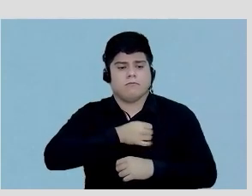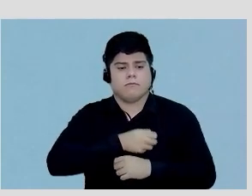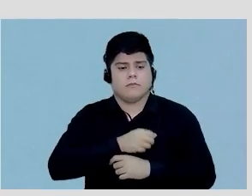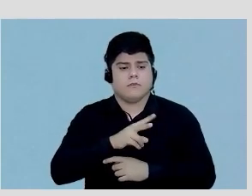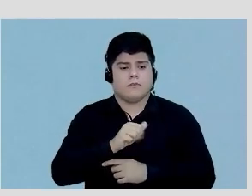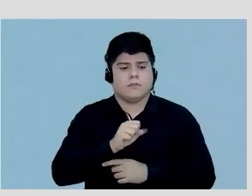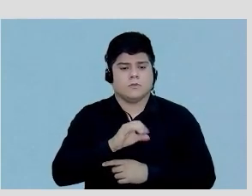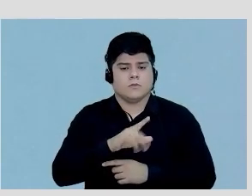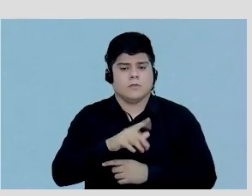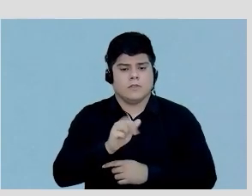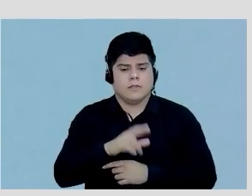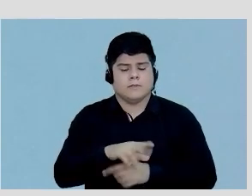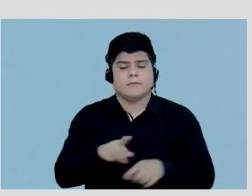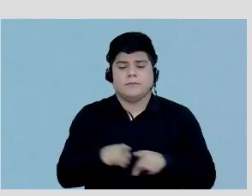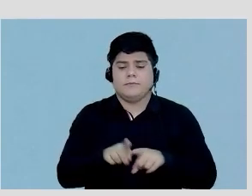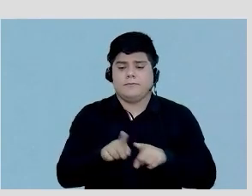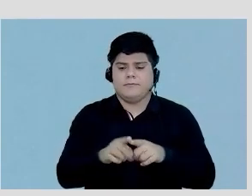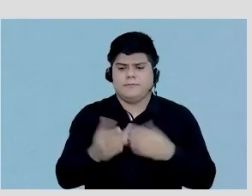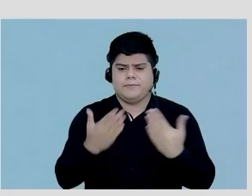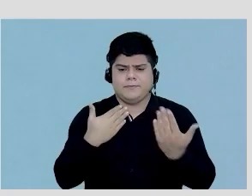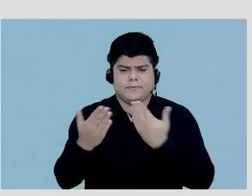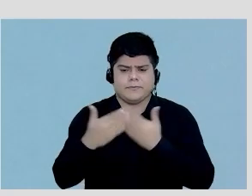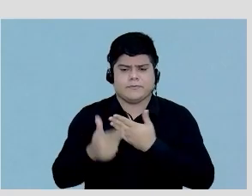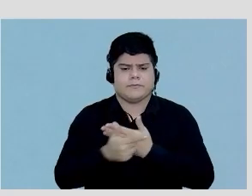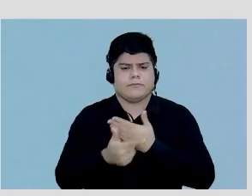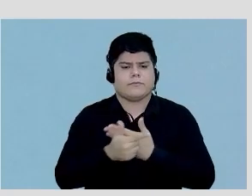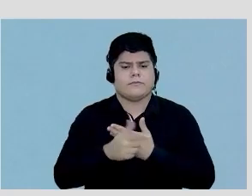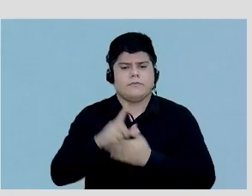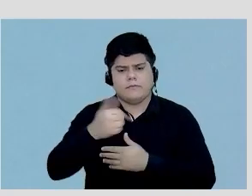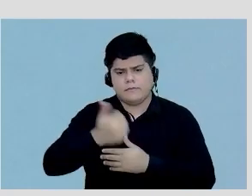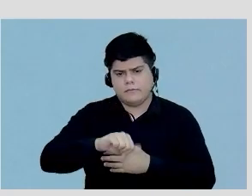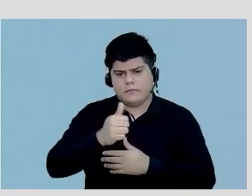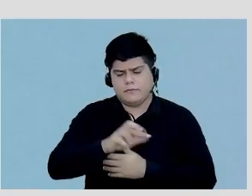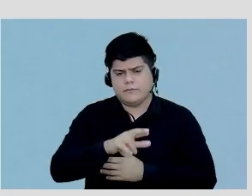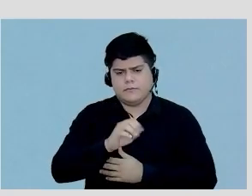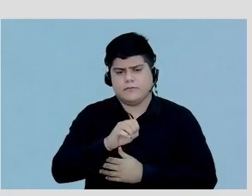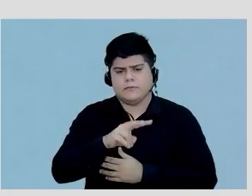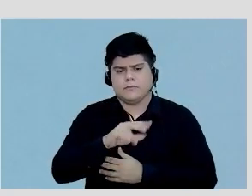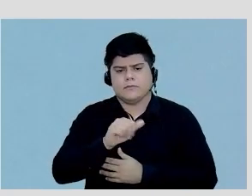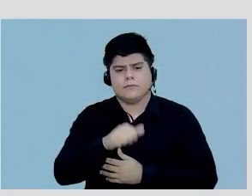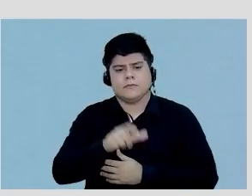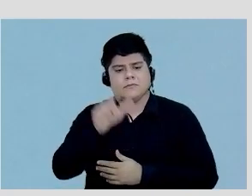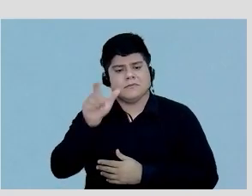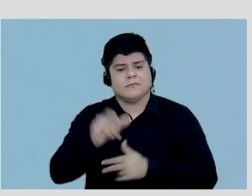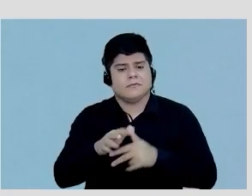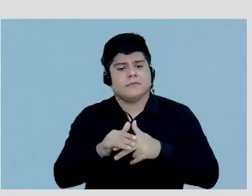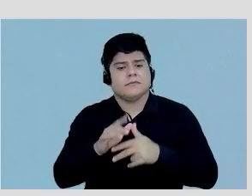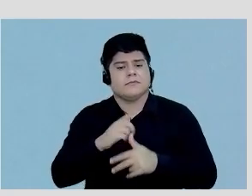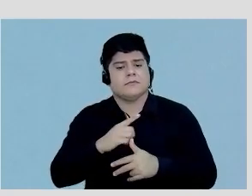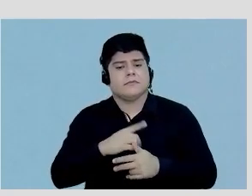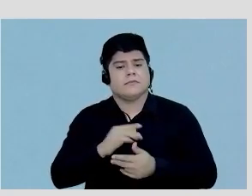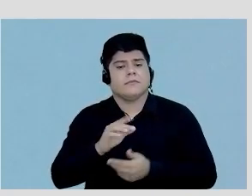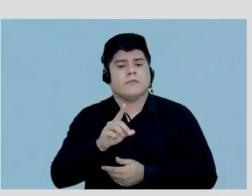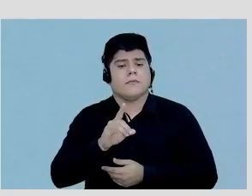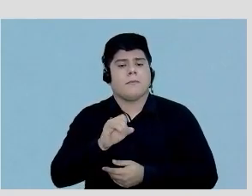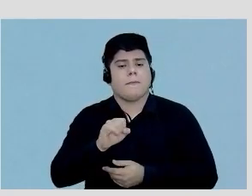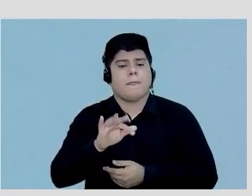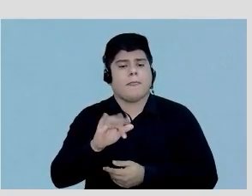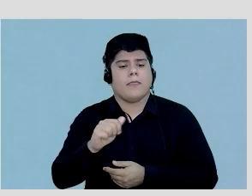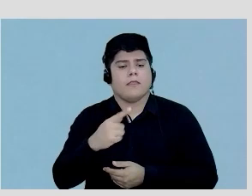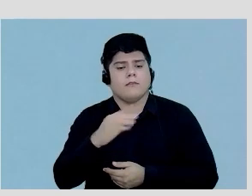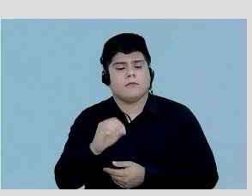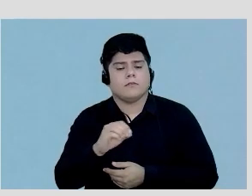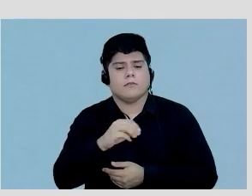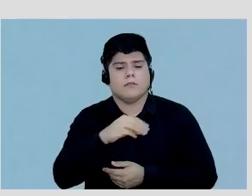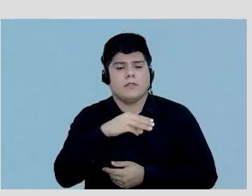Também é muito discutido o papel da avaliação da reserva de fluxo quando o paciente sofre de disfunção da microvasculatura.